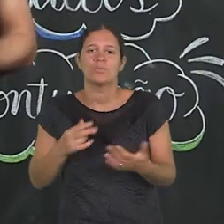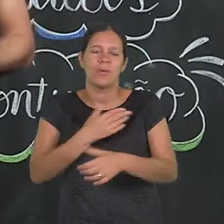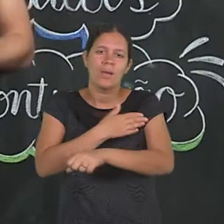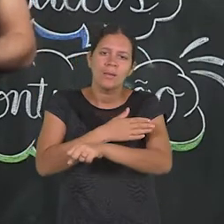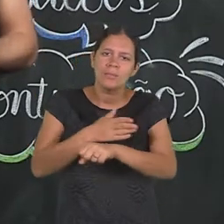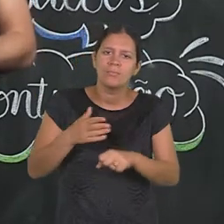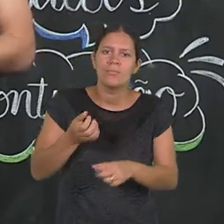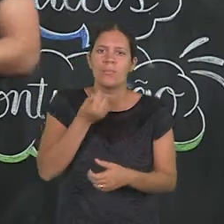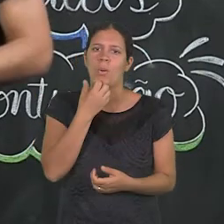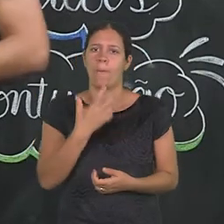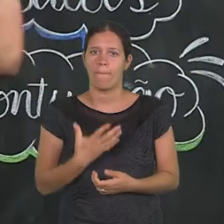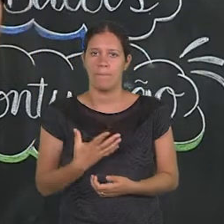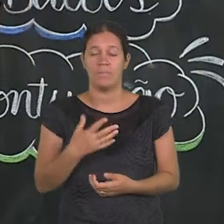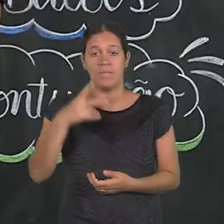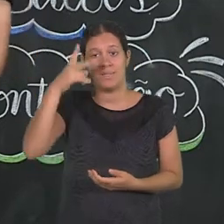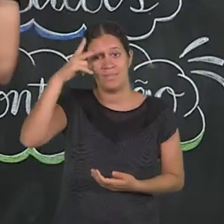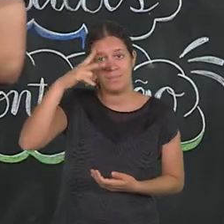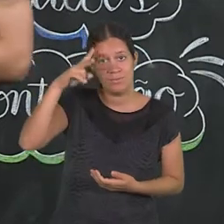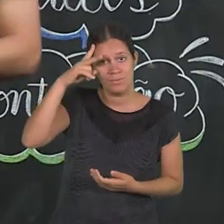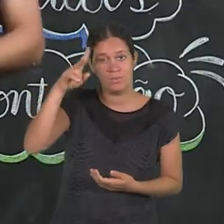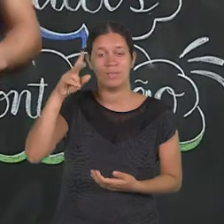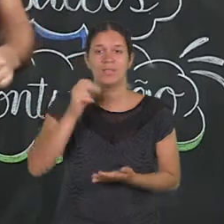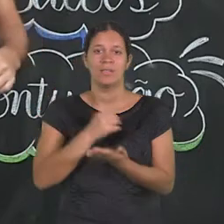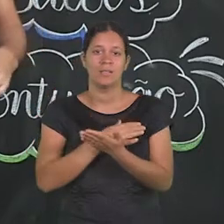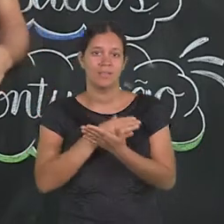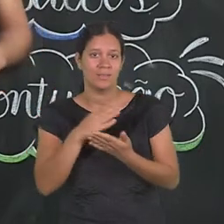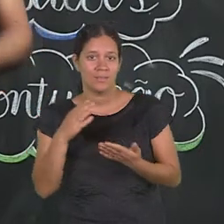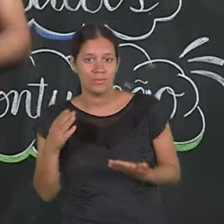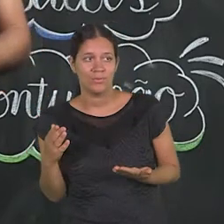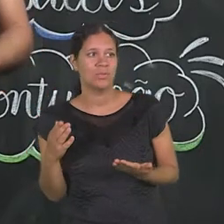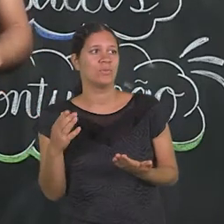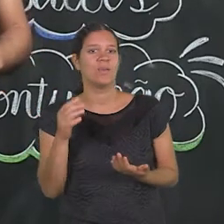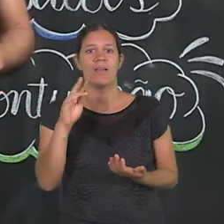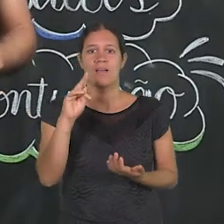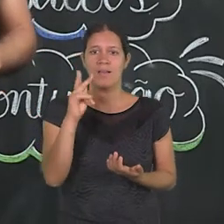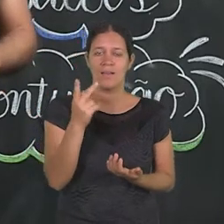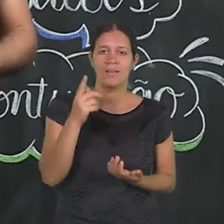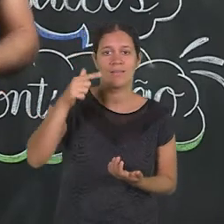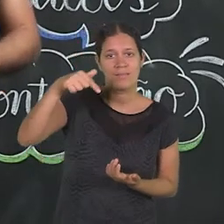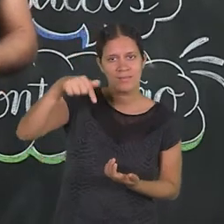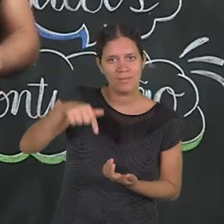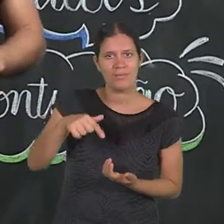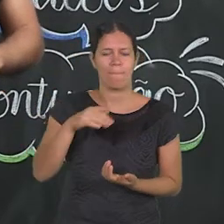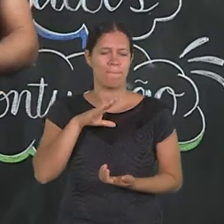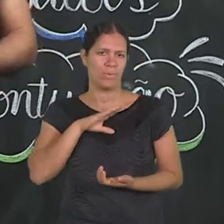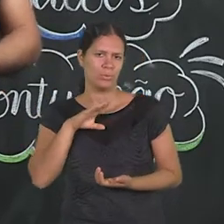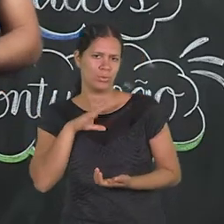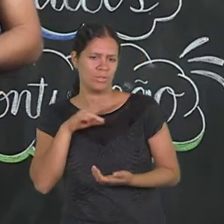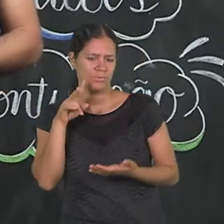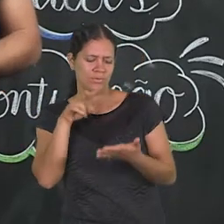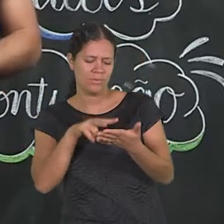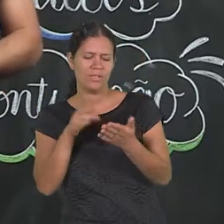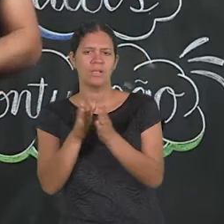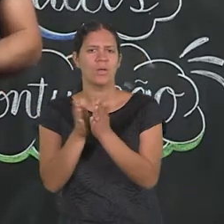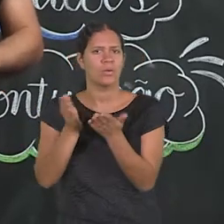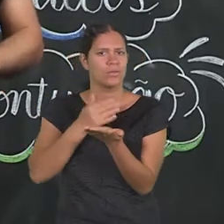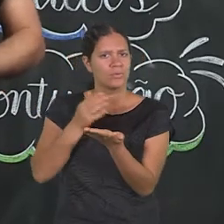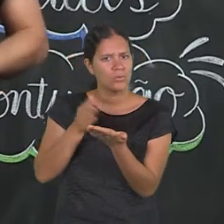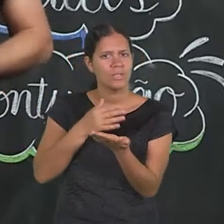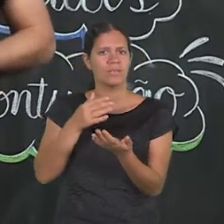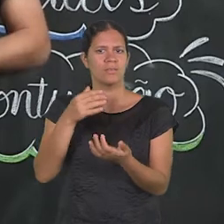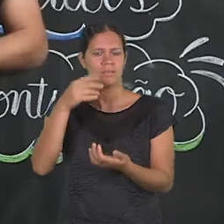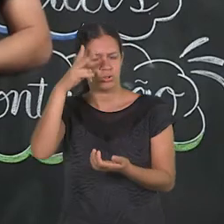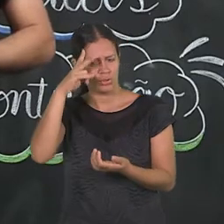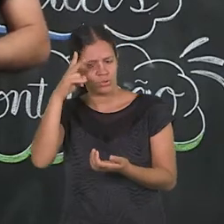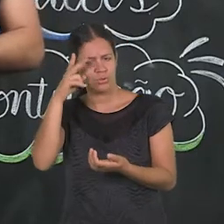hábito muito gostoso. Então, lembra que a partir de agora, quando você vê HQ escrito nos livros de português ou em qualquer outro texto, essa sigla se